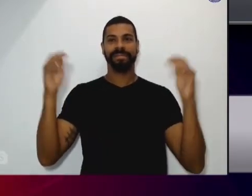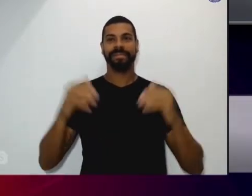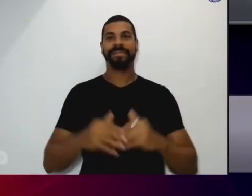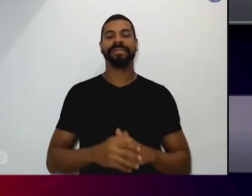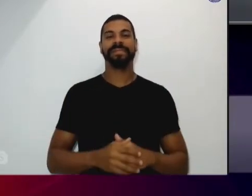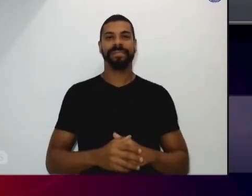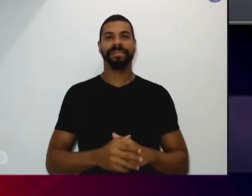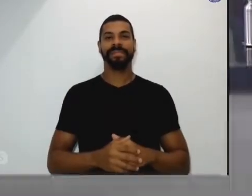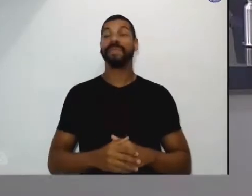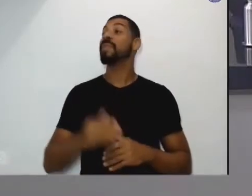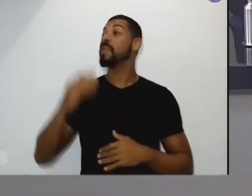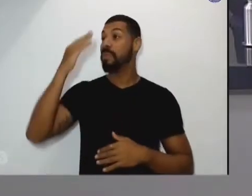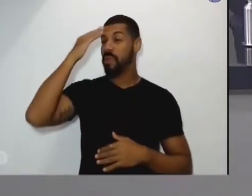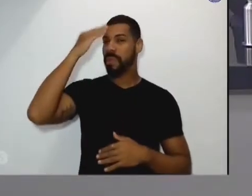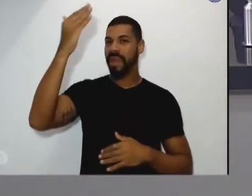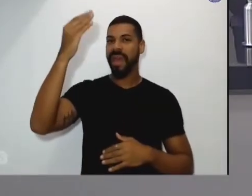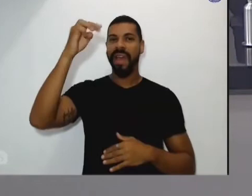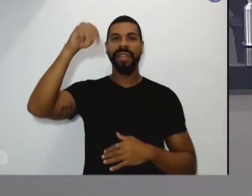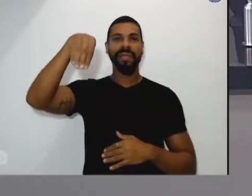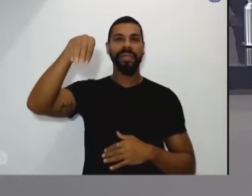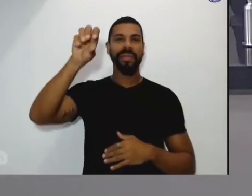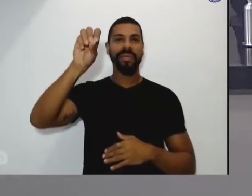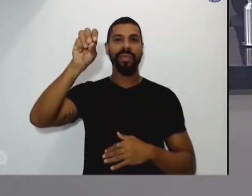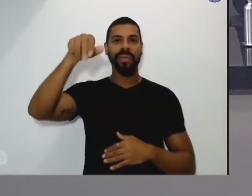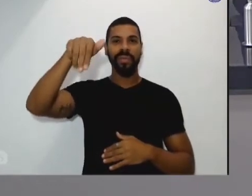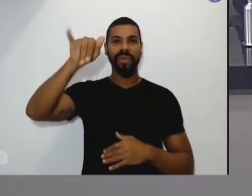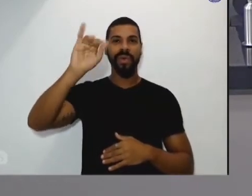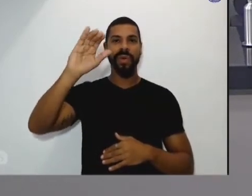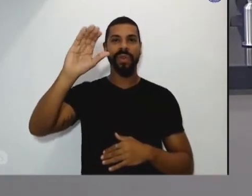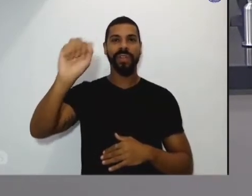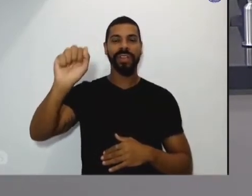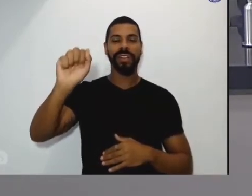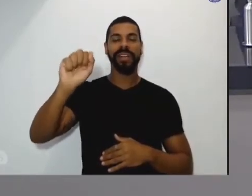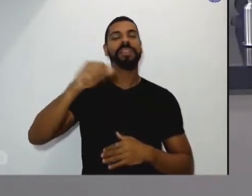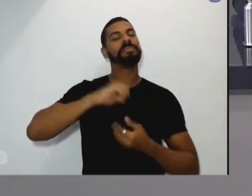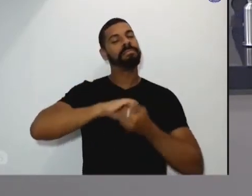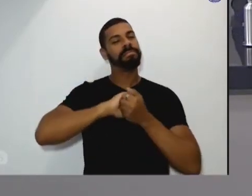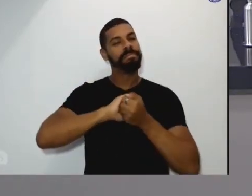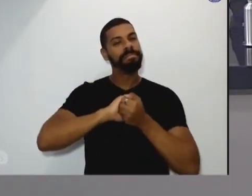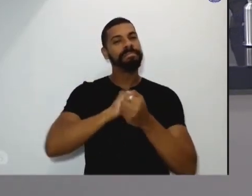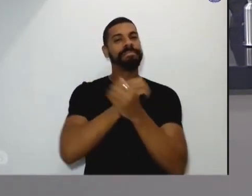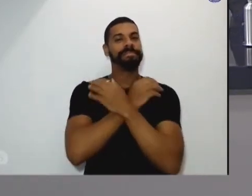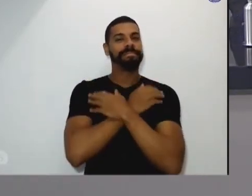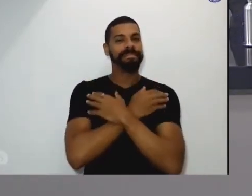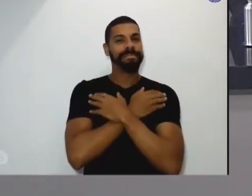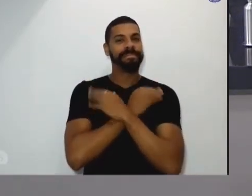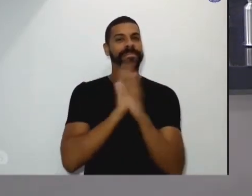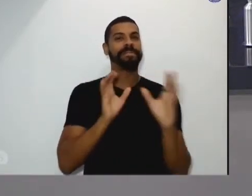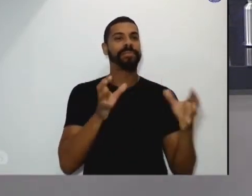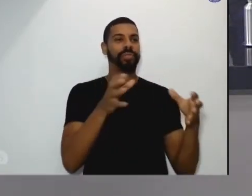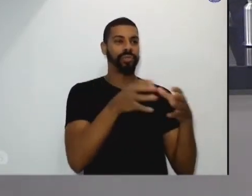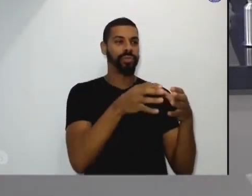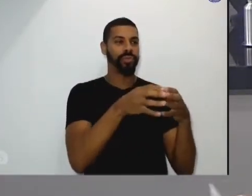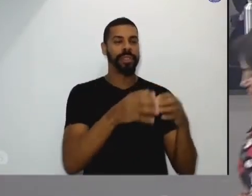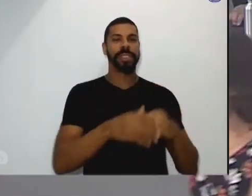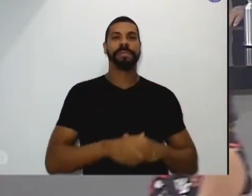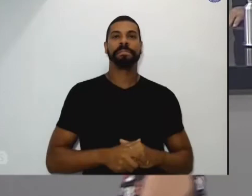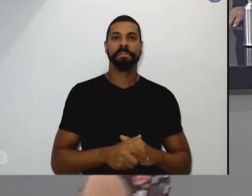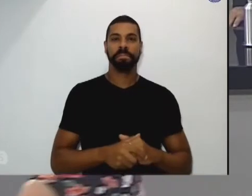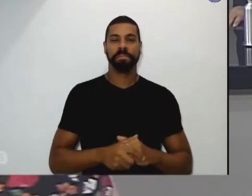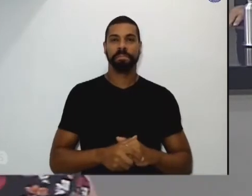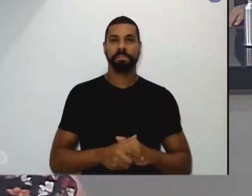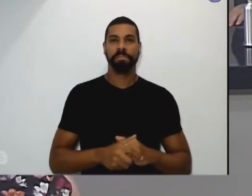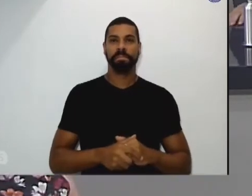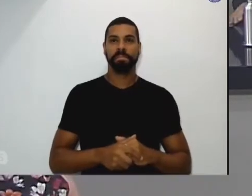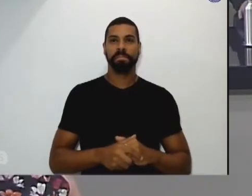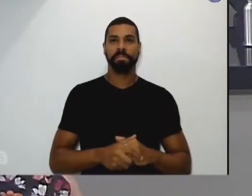obrigada Mônica um trabalho maravilhoso da rede leva um abraço a toda aquela equipe ah perdão olha você